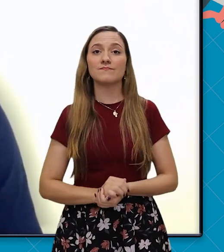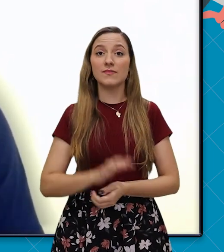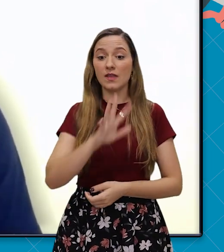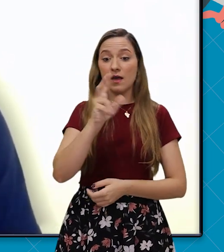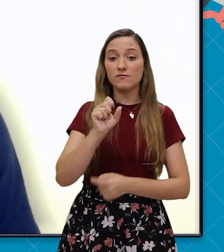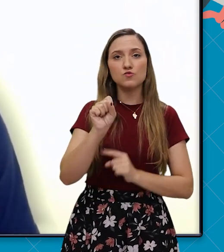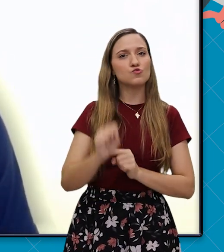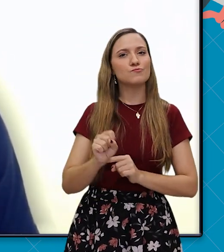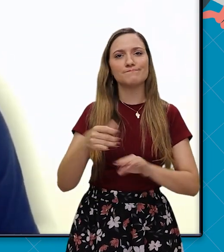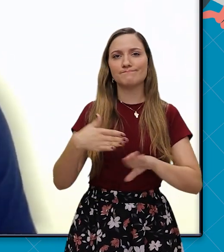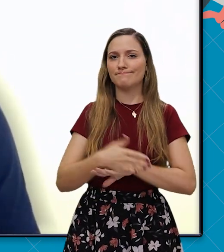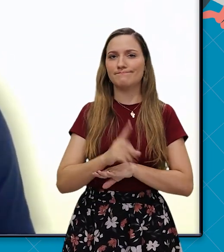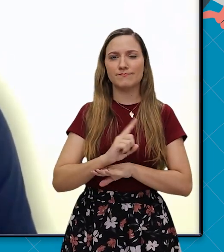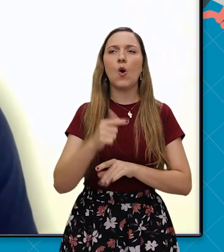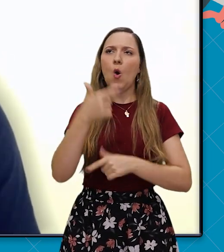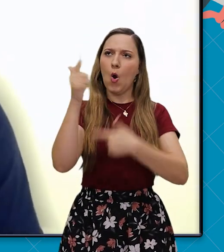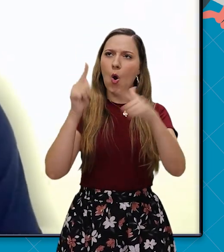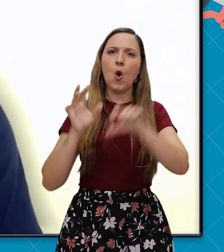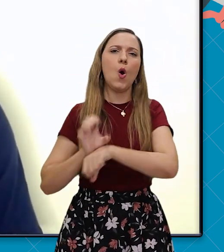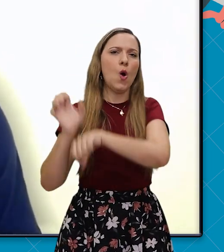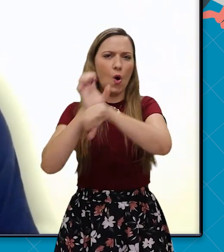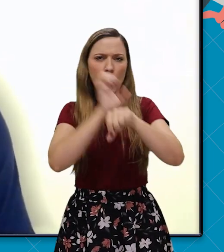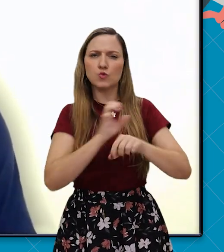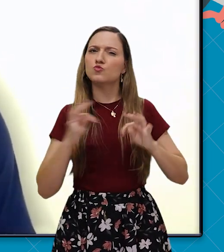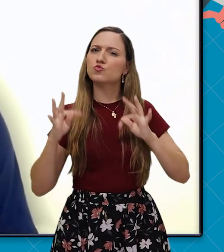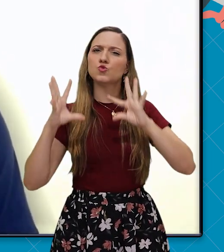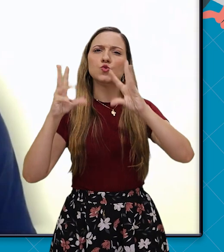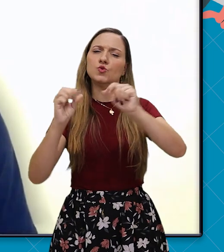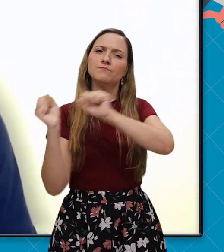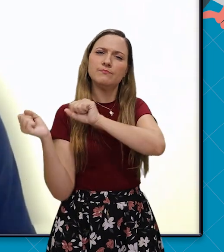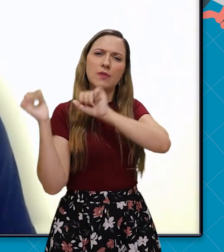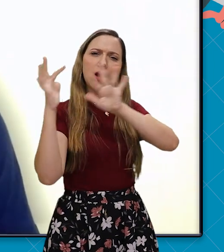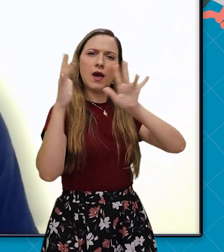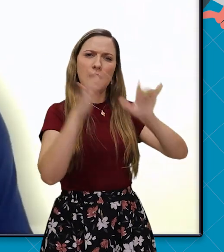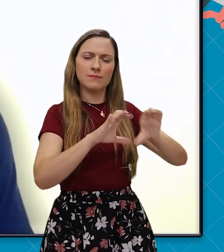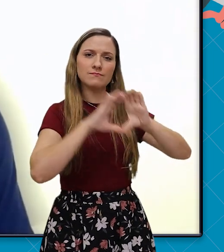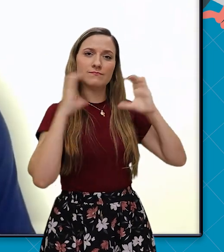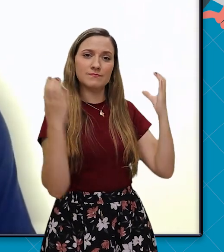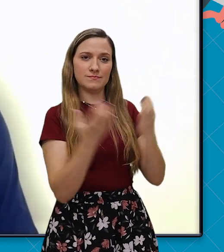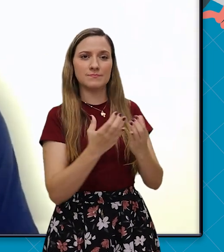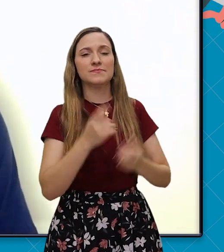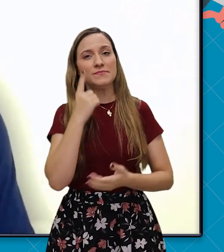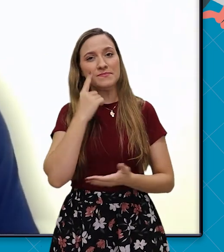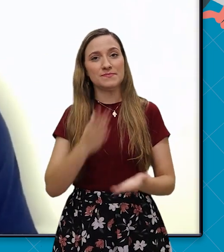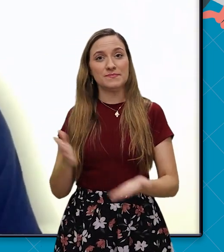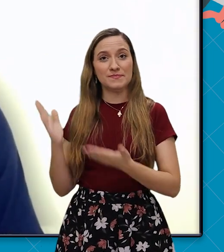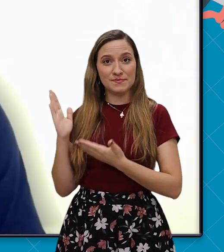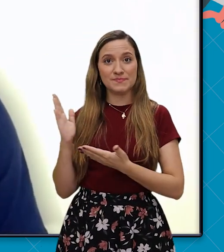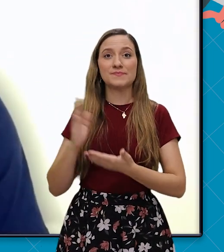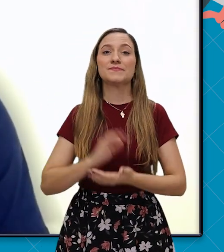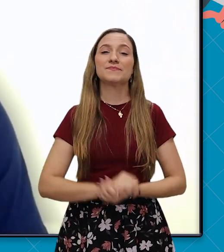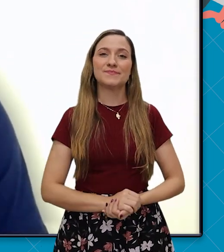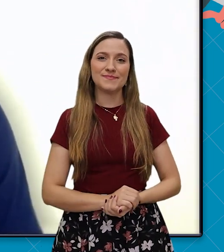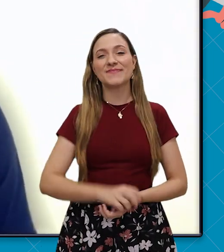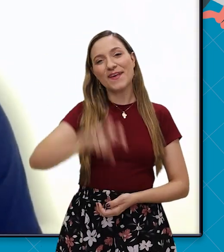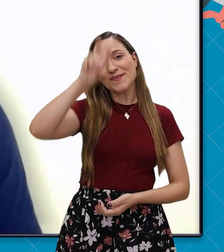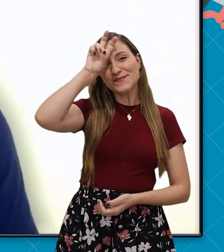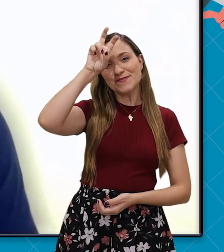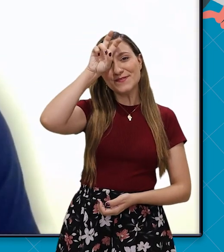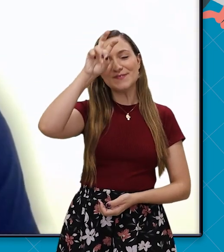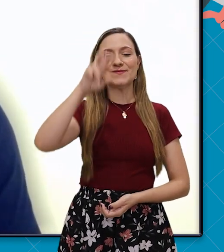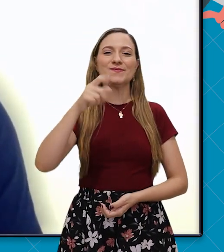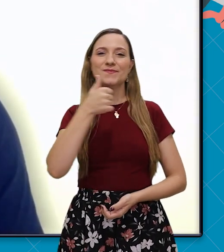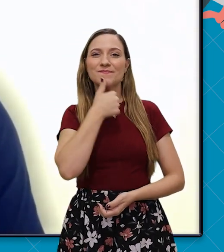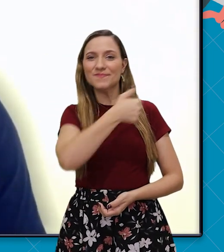Com exceção da África do Sul, participaram todos os estados independentes do continente africano na época, que são eles,